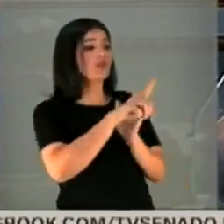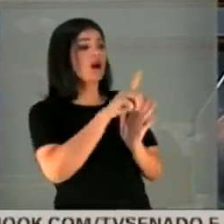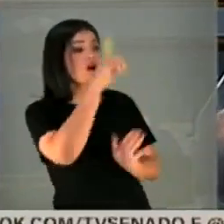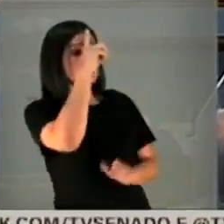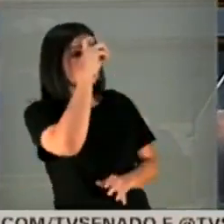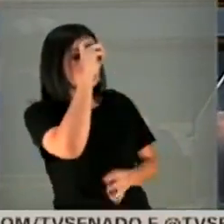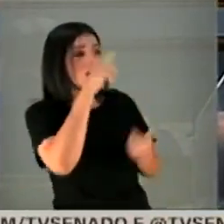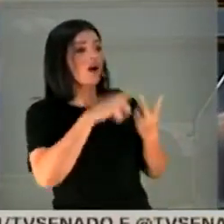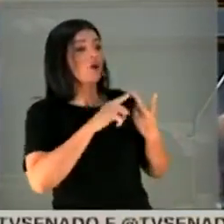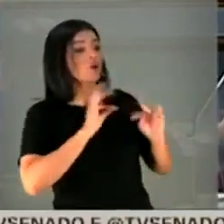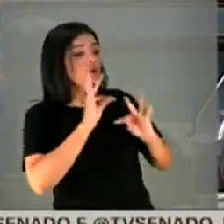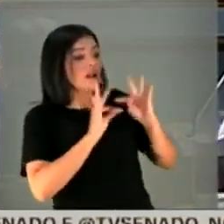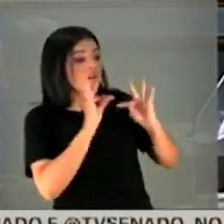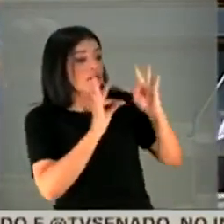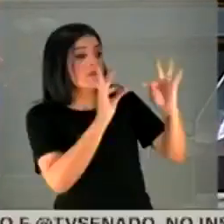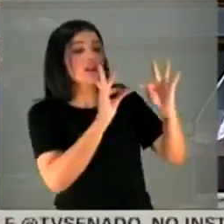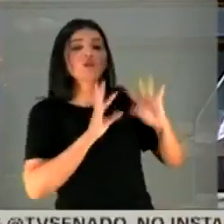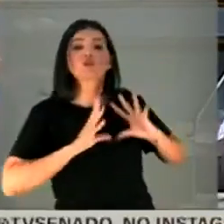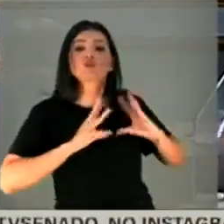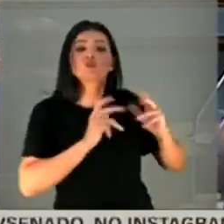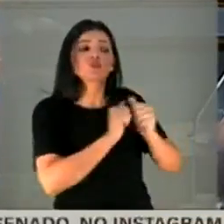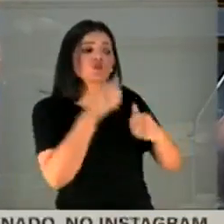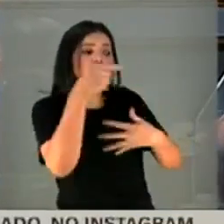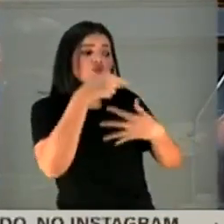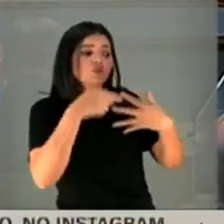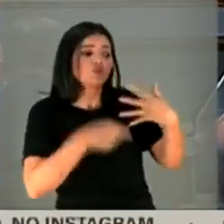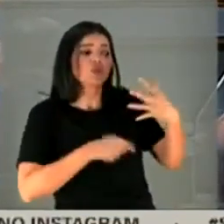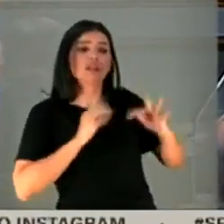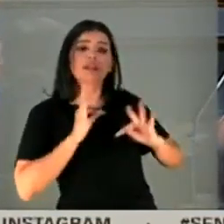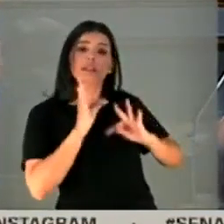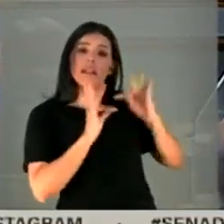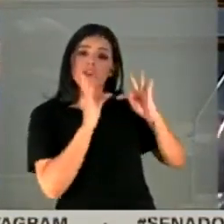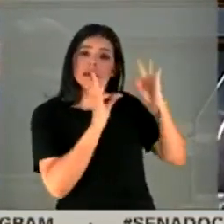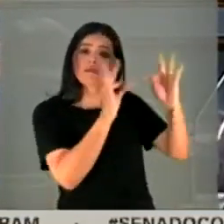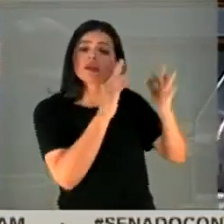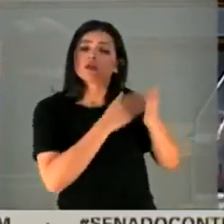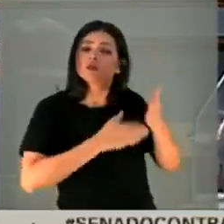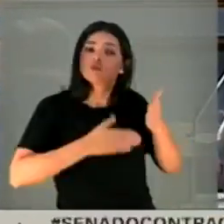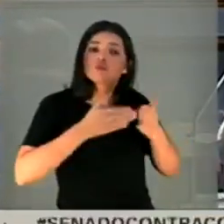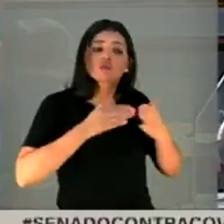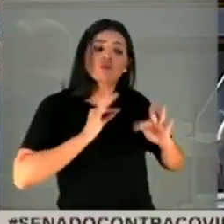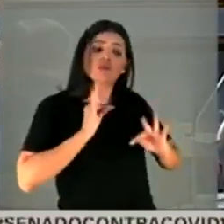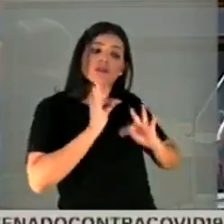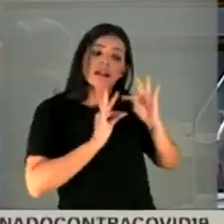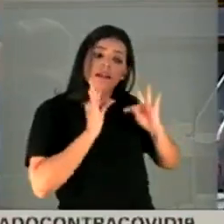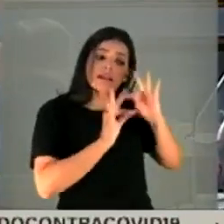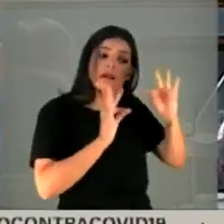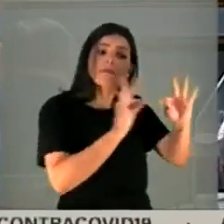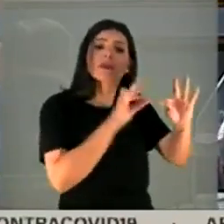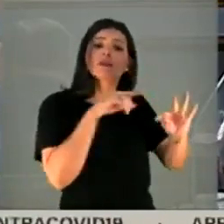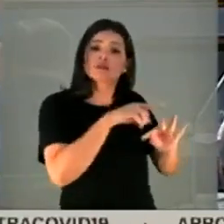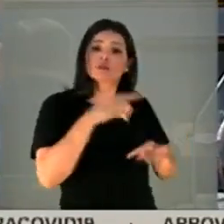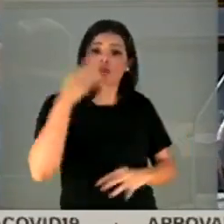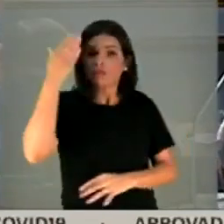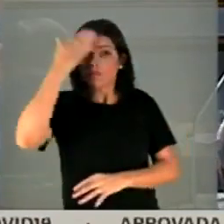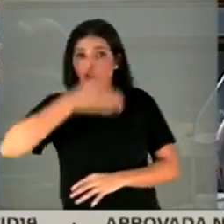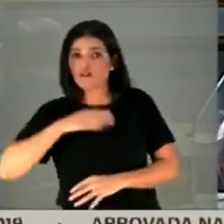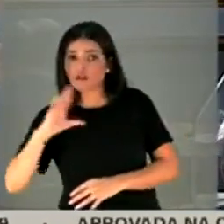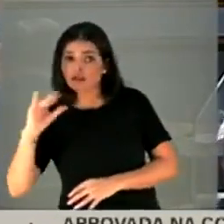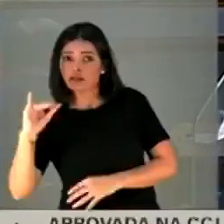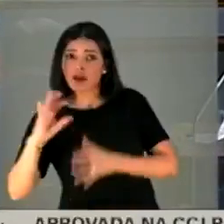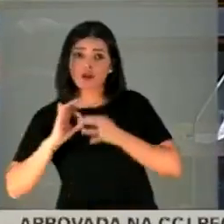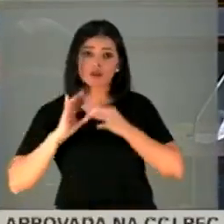tratamento, da evolução. Todos esses tratamentos tinham comprovação científica e